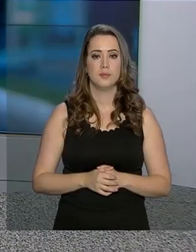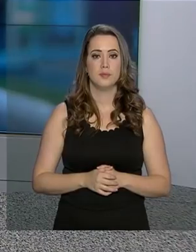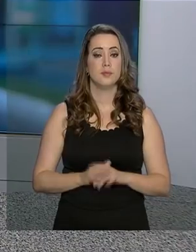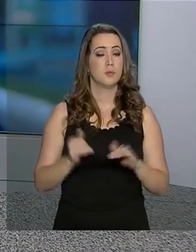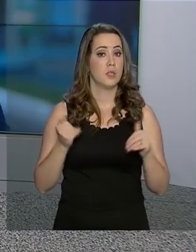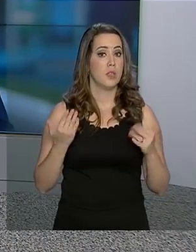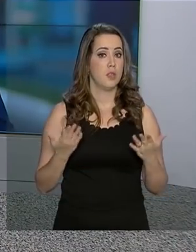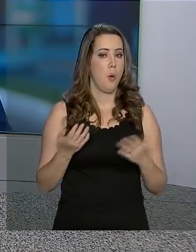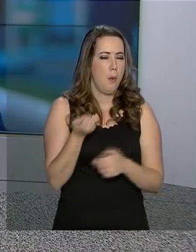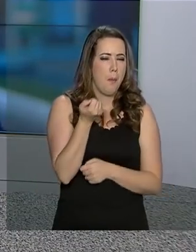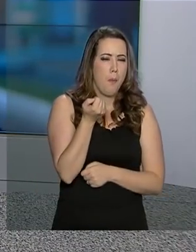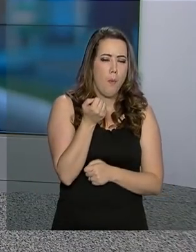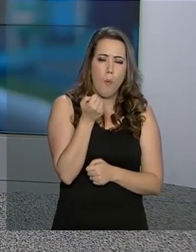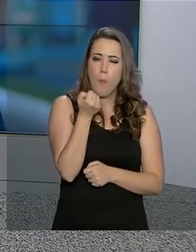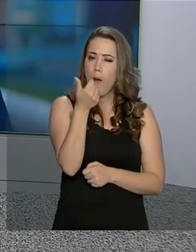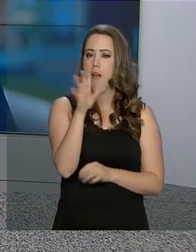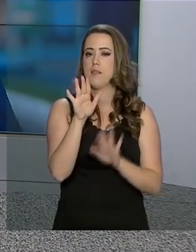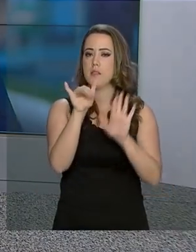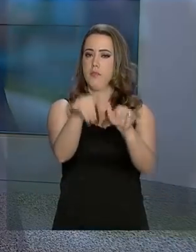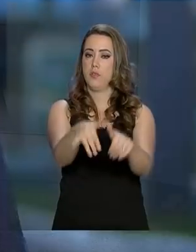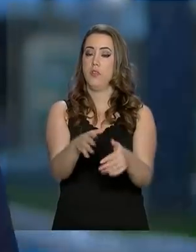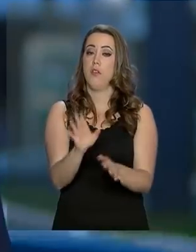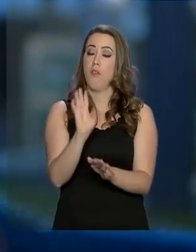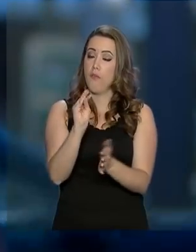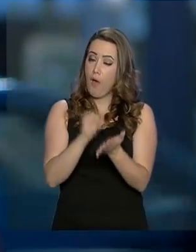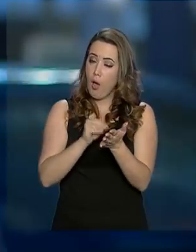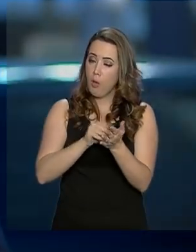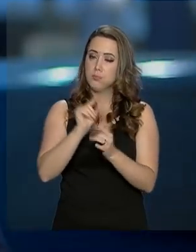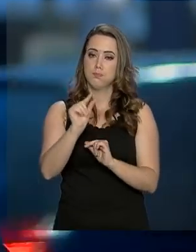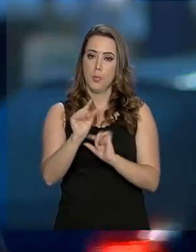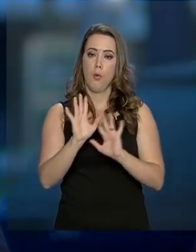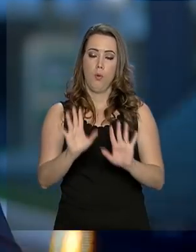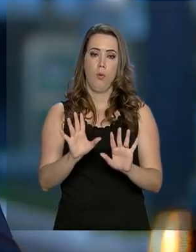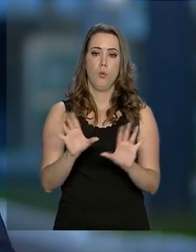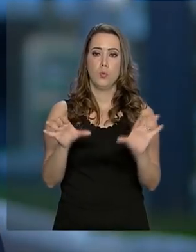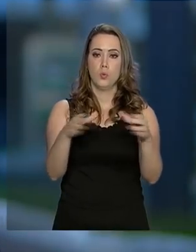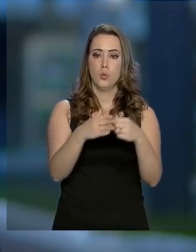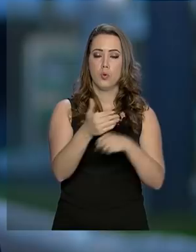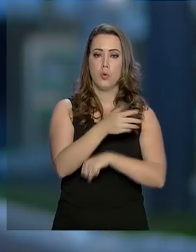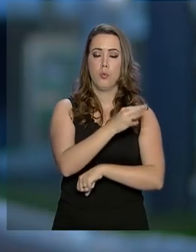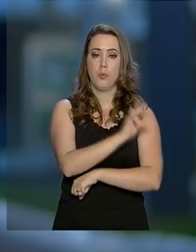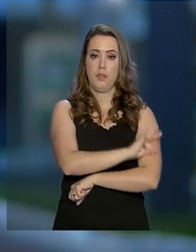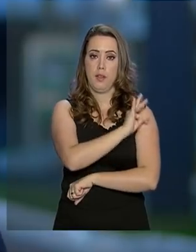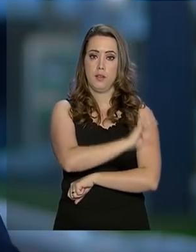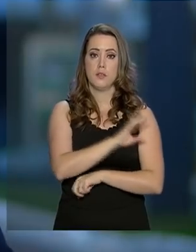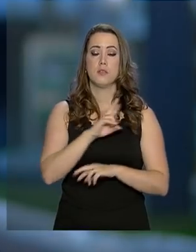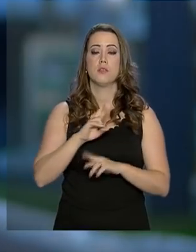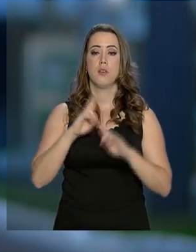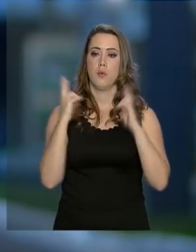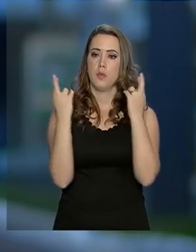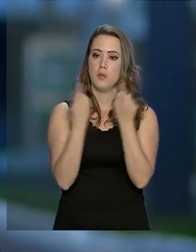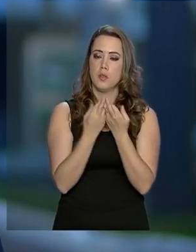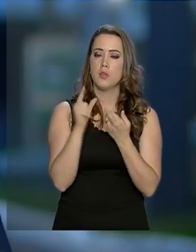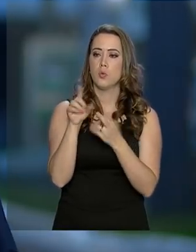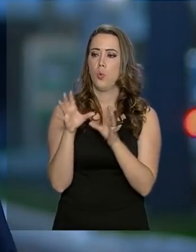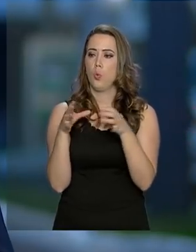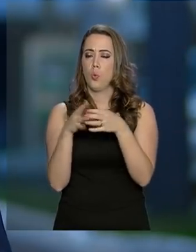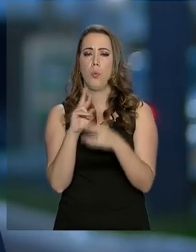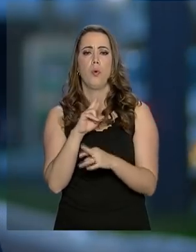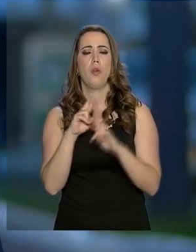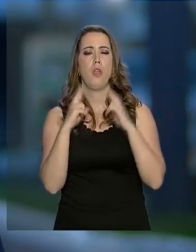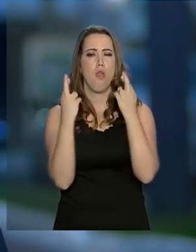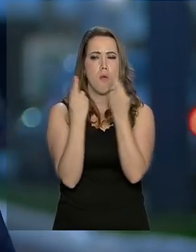Olha, Alessandra, está pertinho de acabar. Ainda não acabou. Os técnicos ainda estão reunidos nesse momento que a gente está aqui ao vivo. Eles estão reunidos,